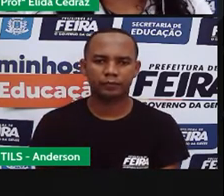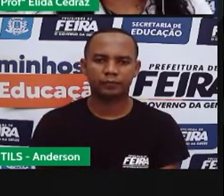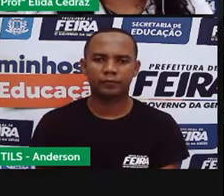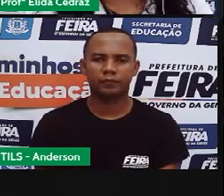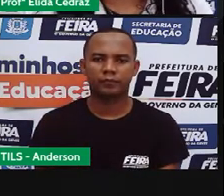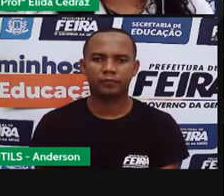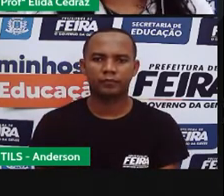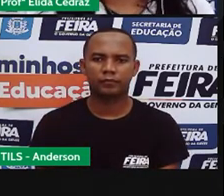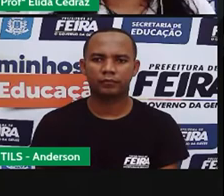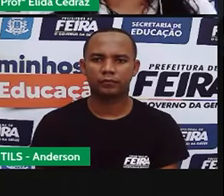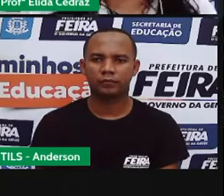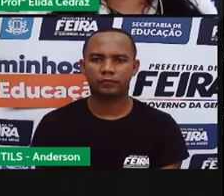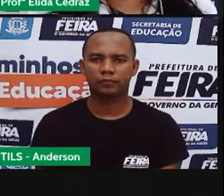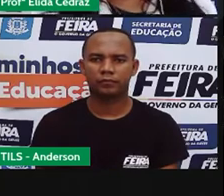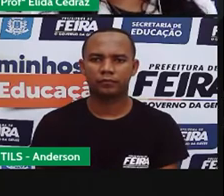sua?